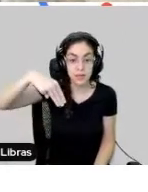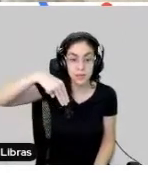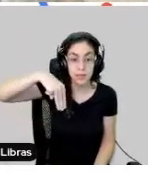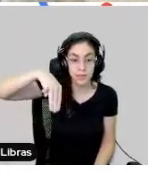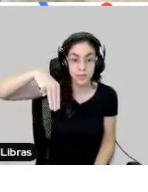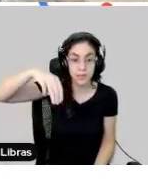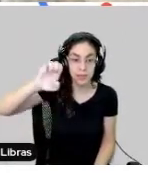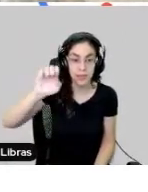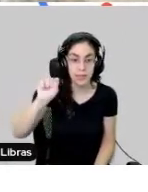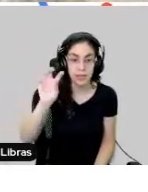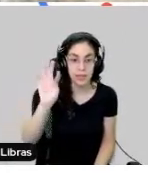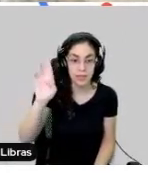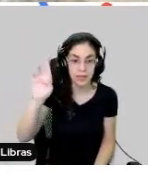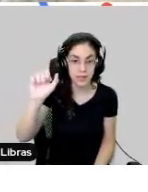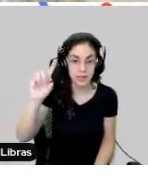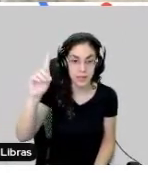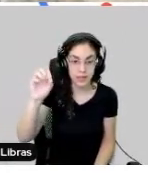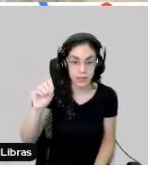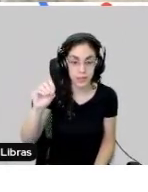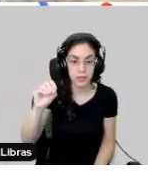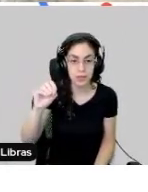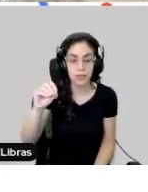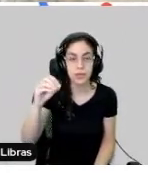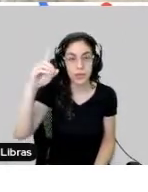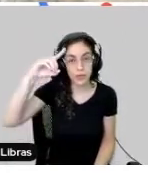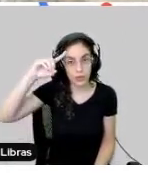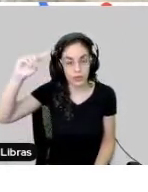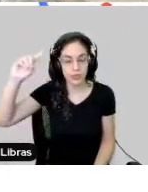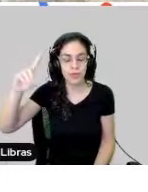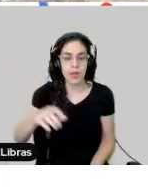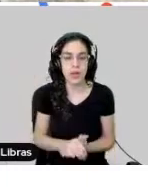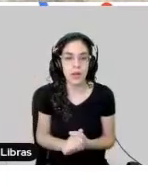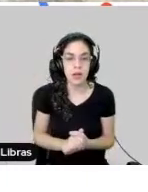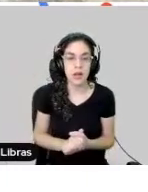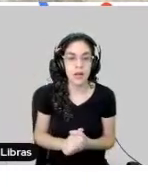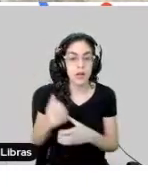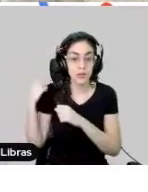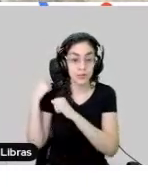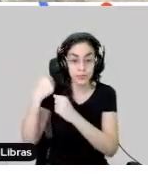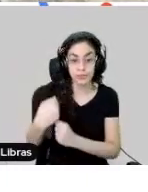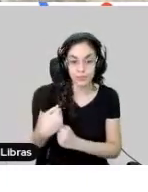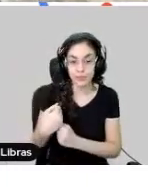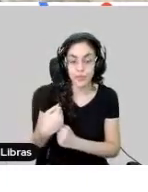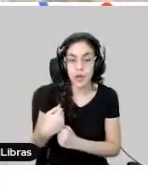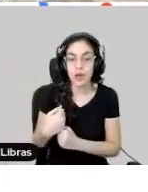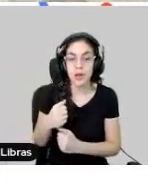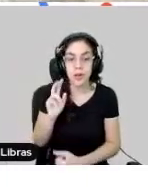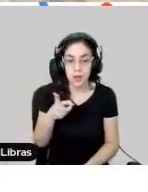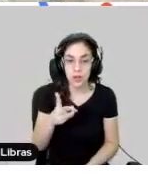o interessante é que todos os alunos são bolsistas e essa política já vigora há 13 anos.